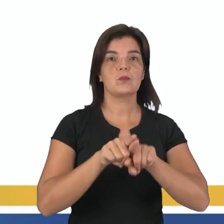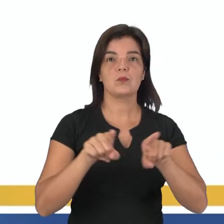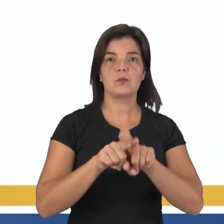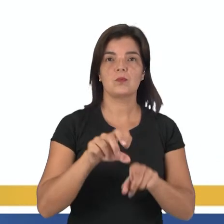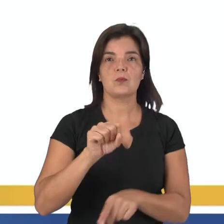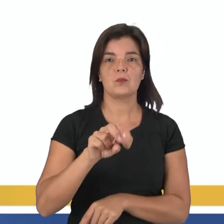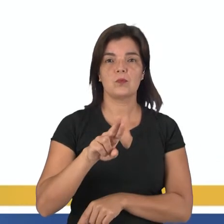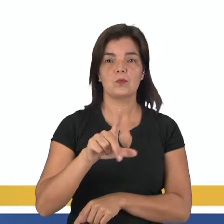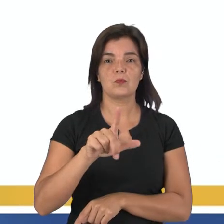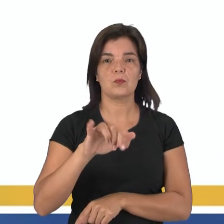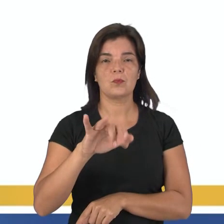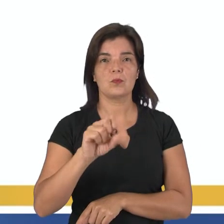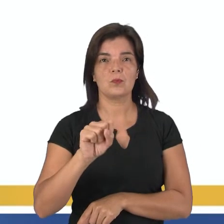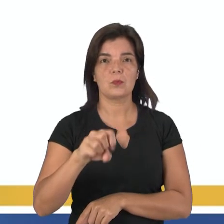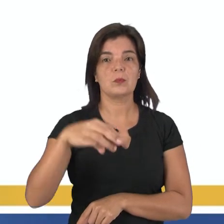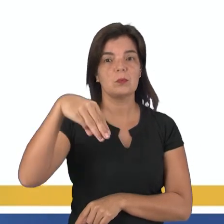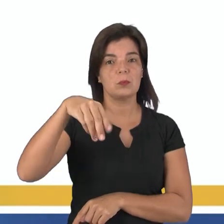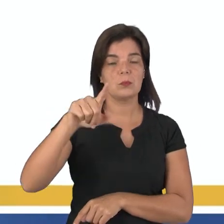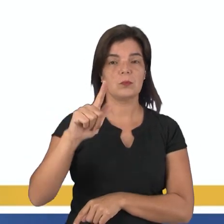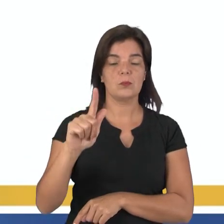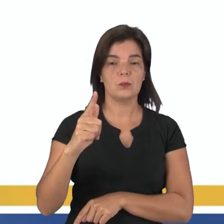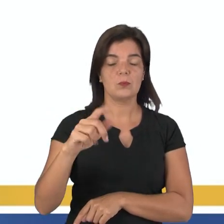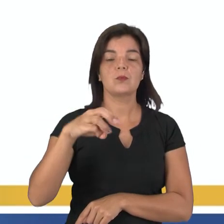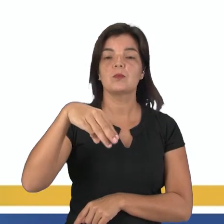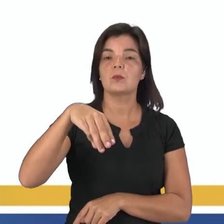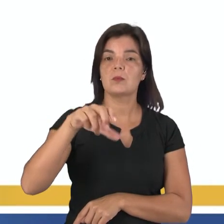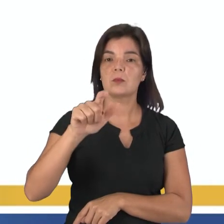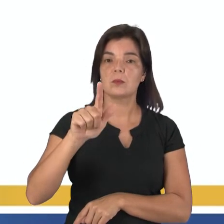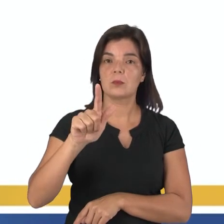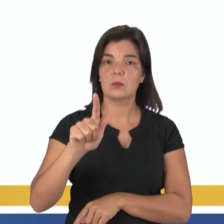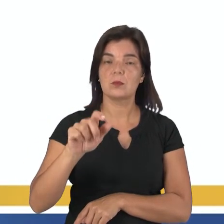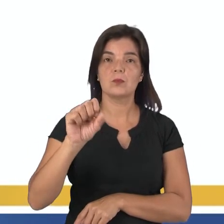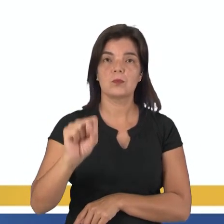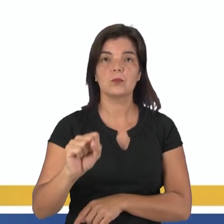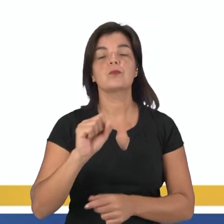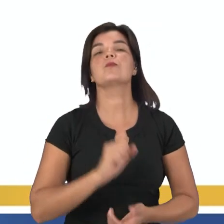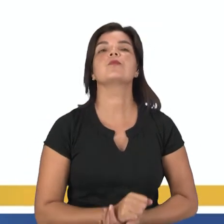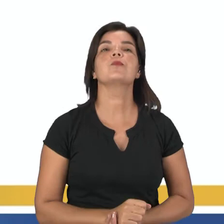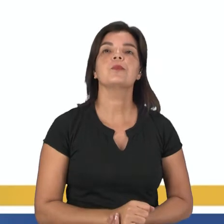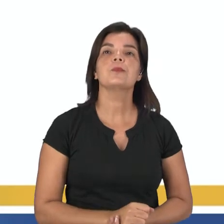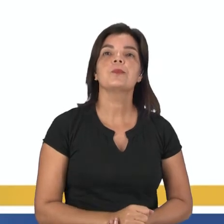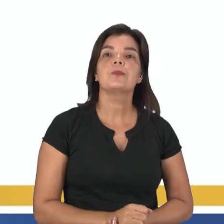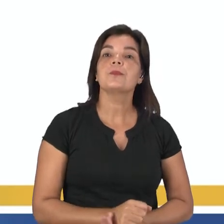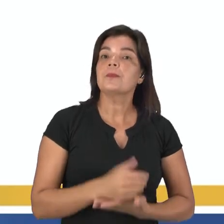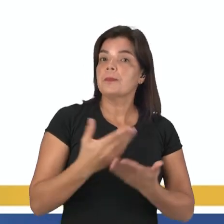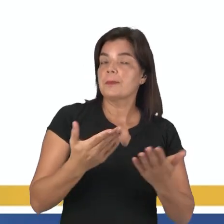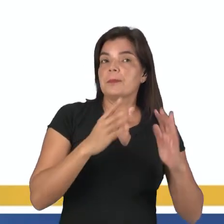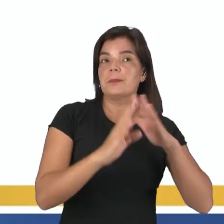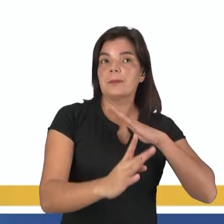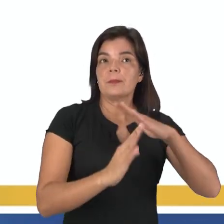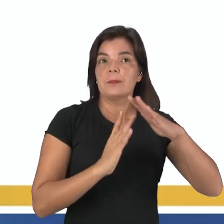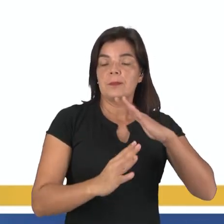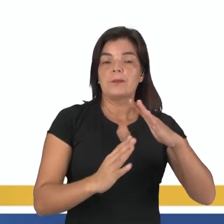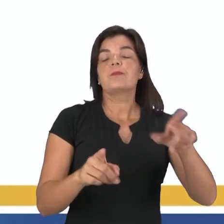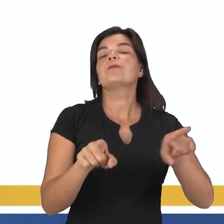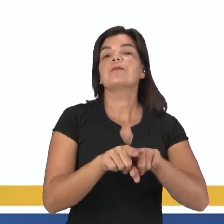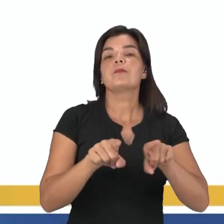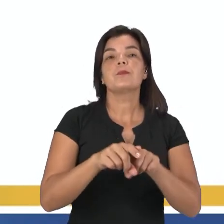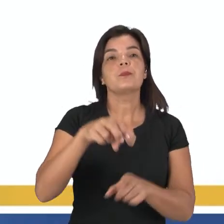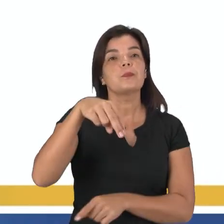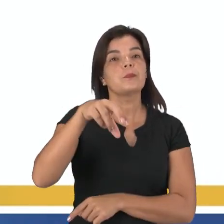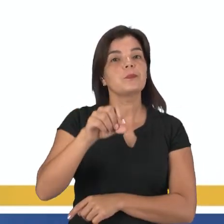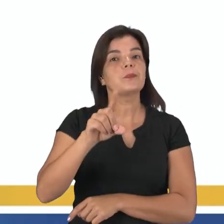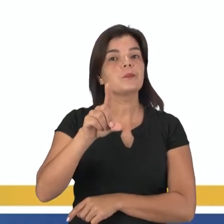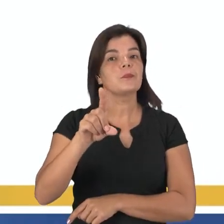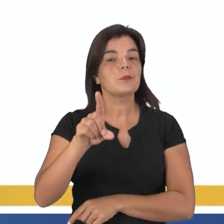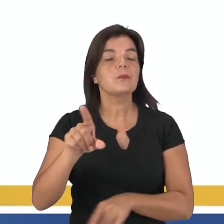sulistas em Mato Grosso e Mato Grosso do Sul. E aí quanto à migração sudeste-nordeste